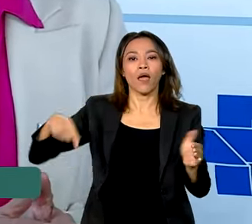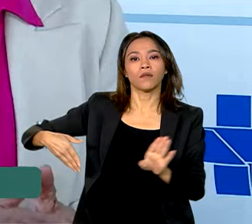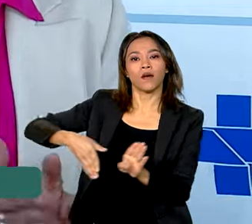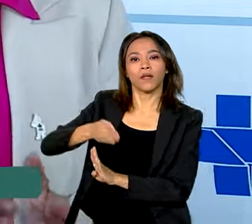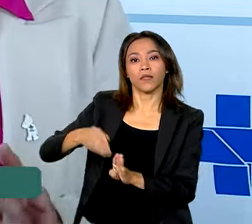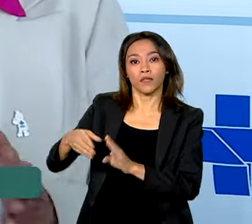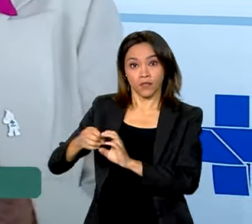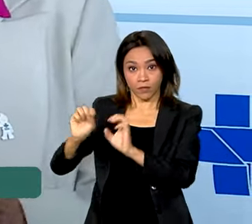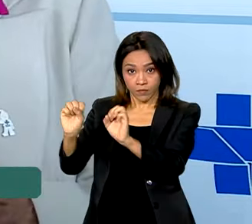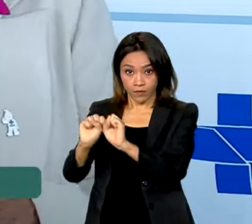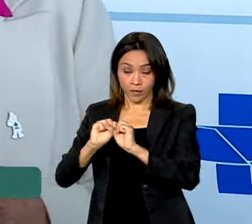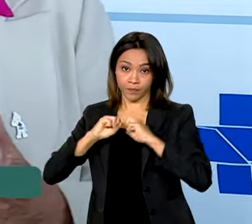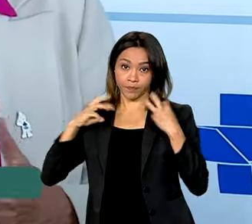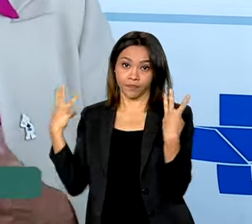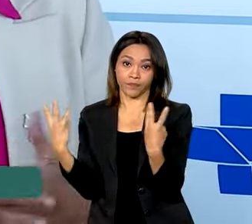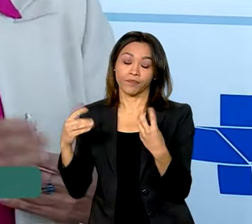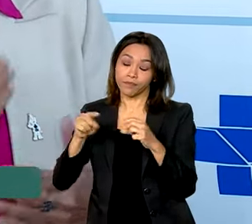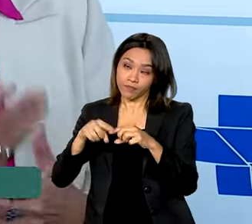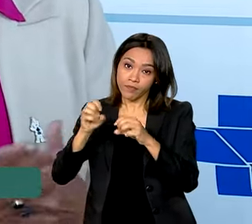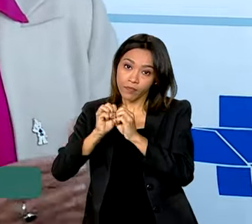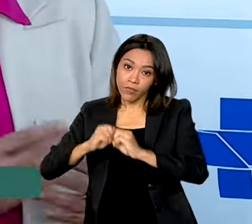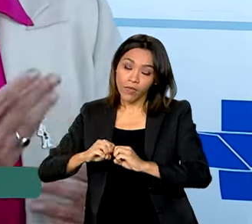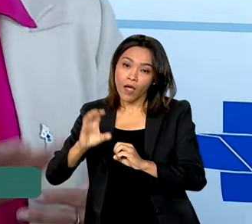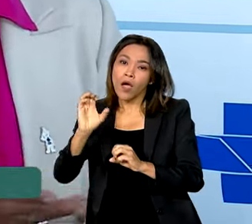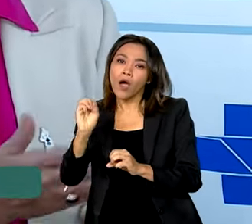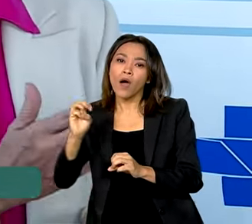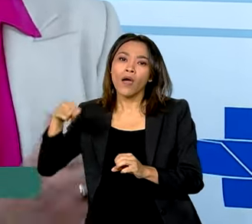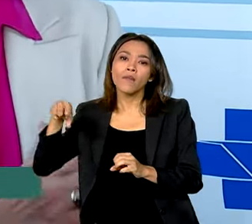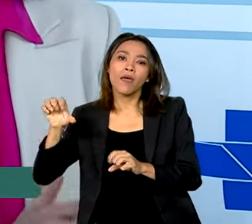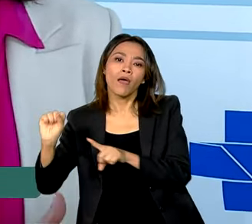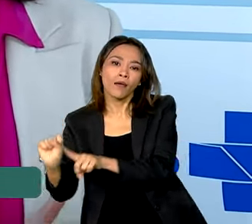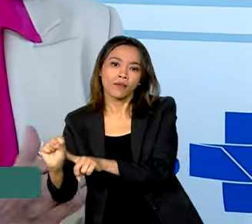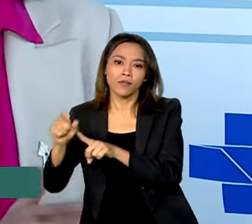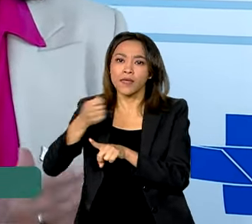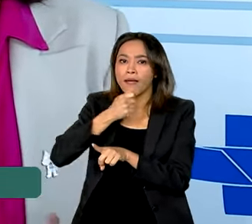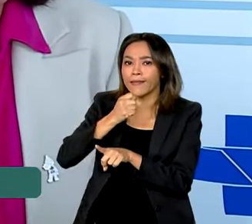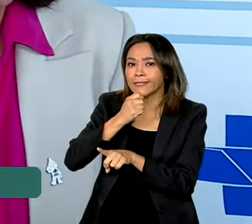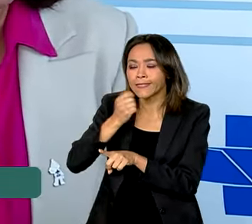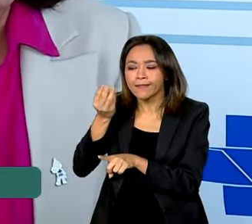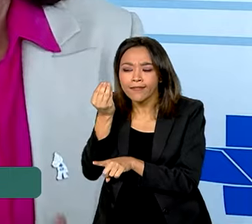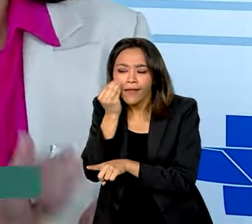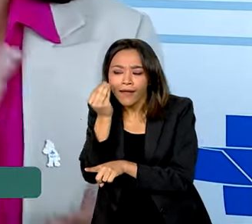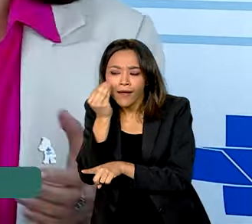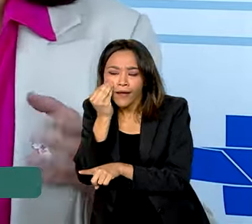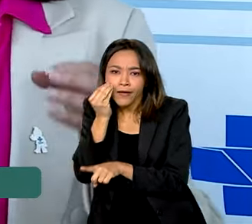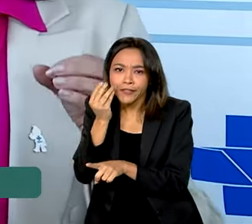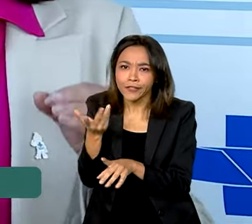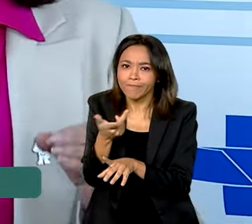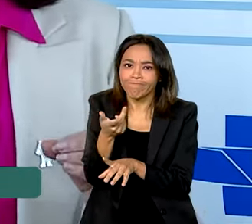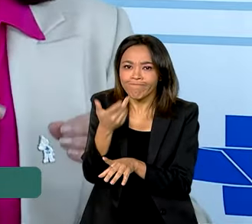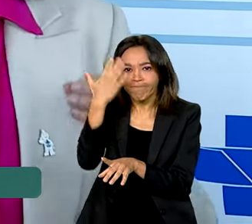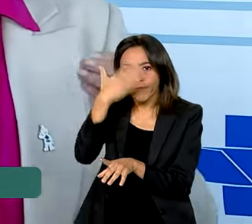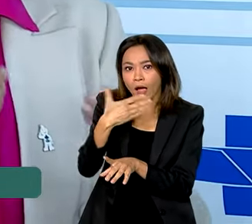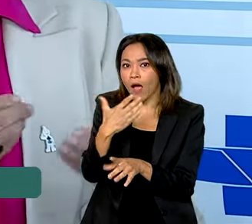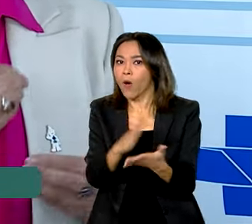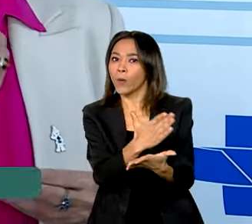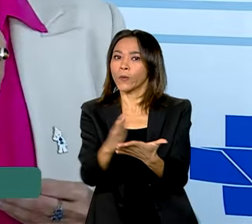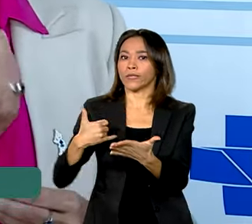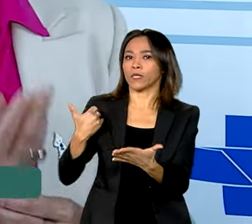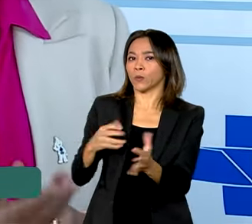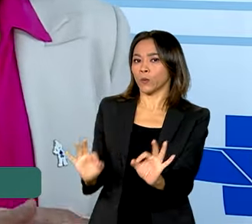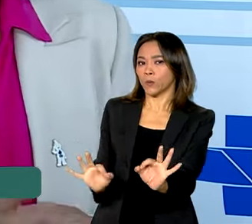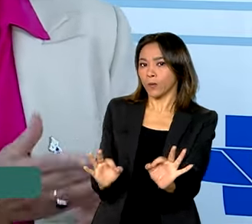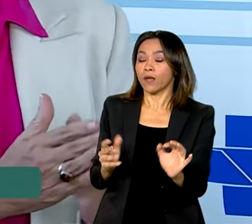de Saúde, uma vez que a população idosa ainda não há testes que garantam que ela possa ser vacinada. E o que